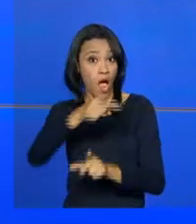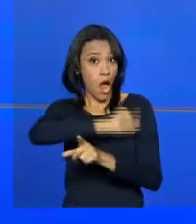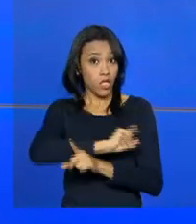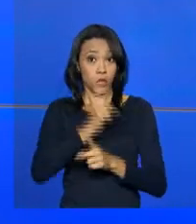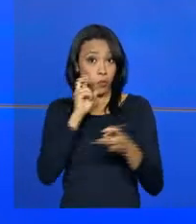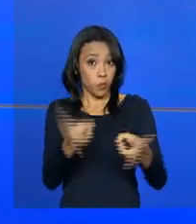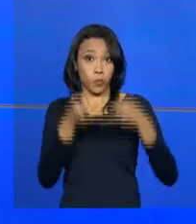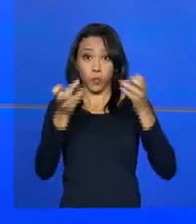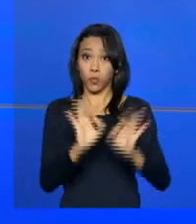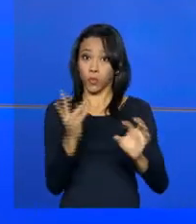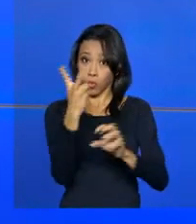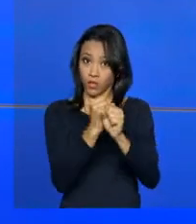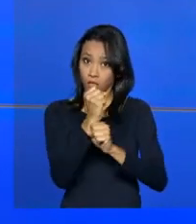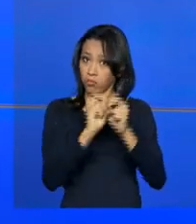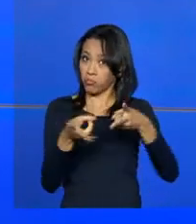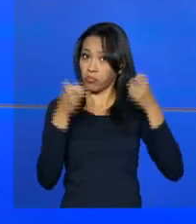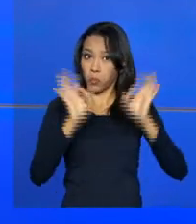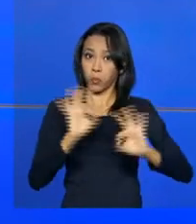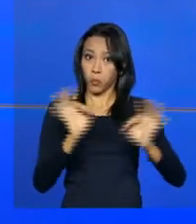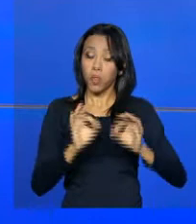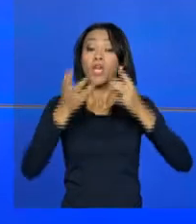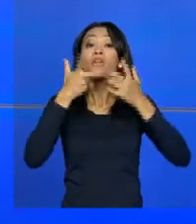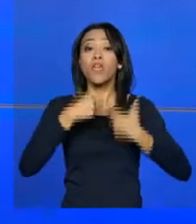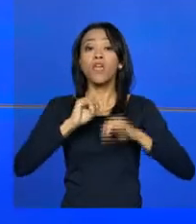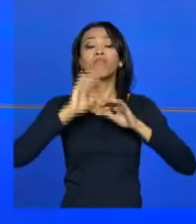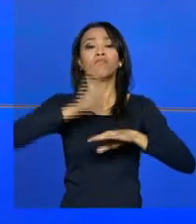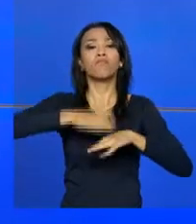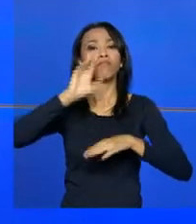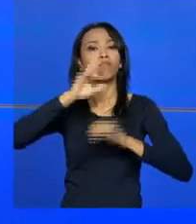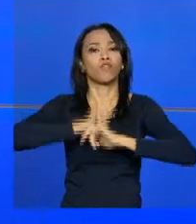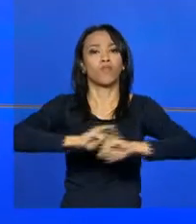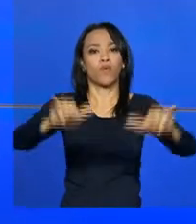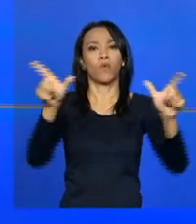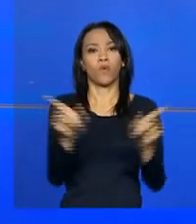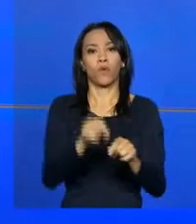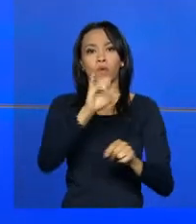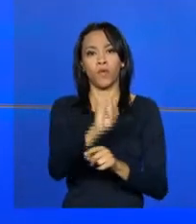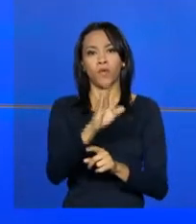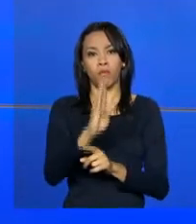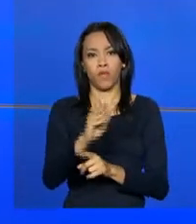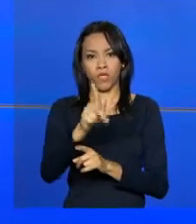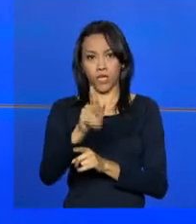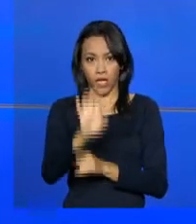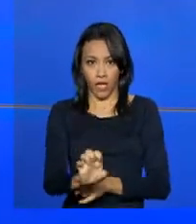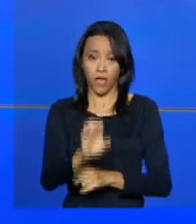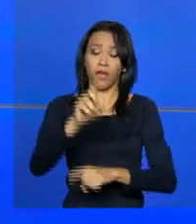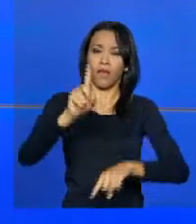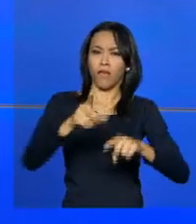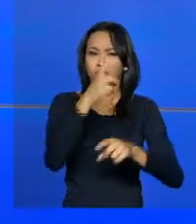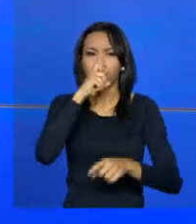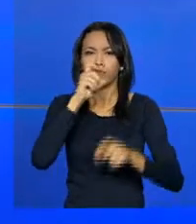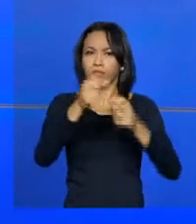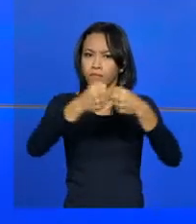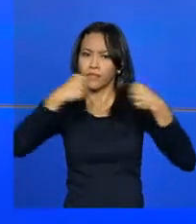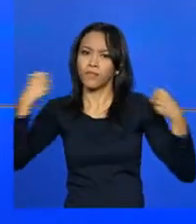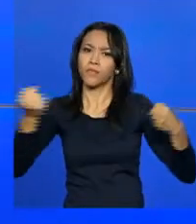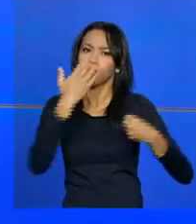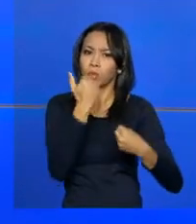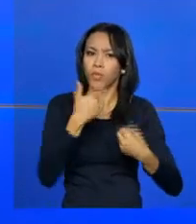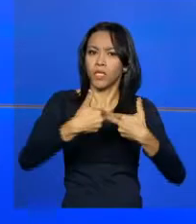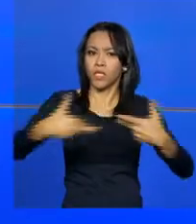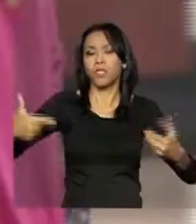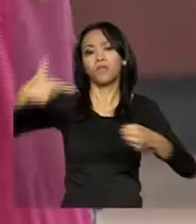Os números foram divulgados pelo IBGE. Os destaques foram a venda de móveis e eletrodomésticos, produtos alimentícios e